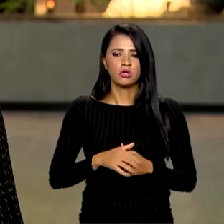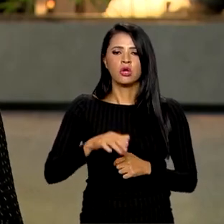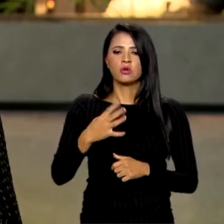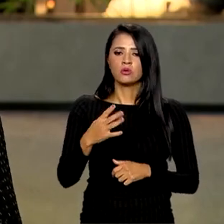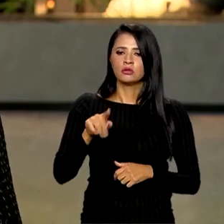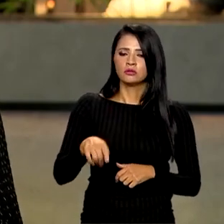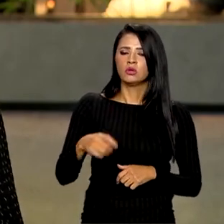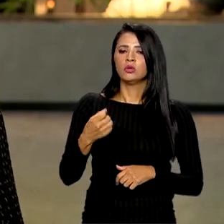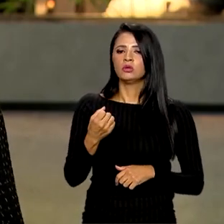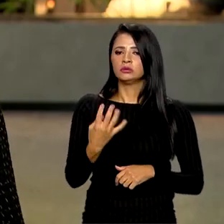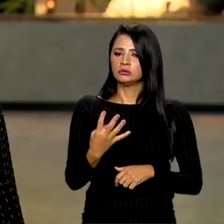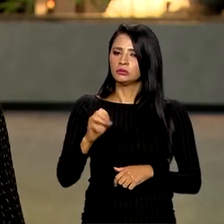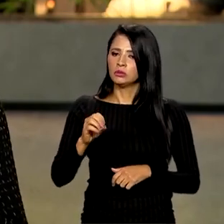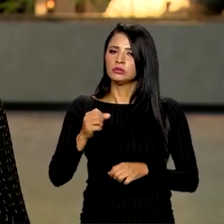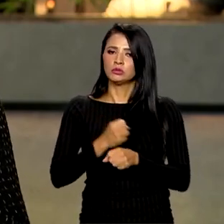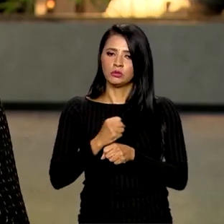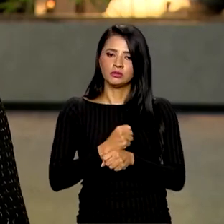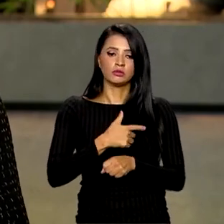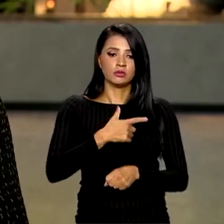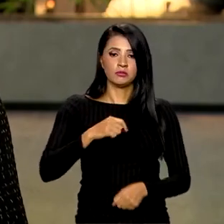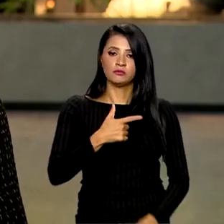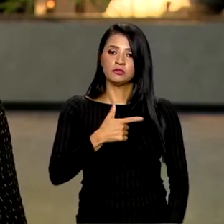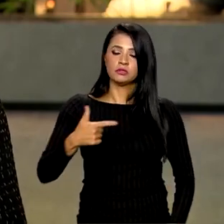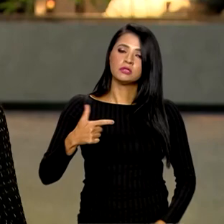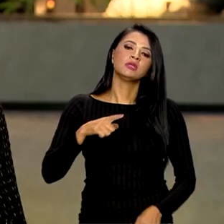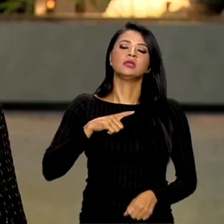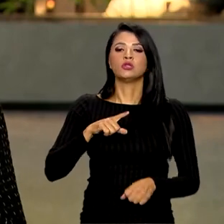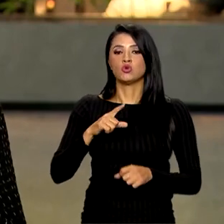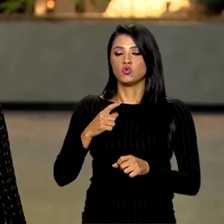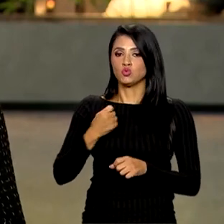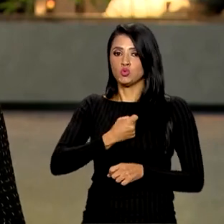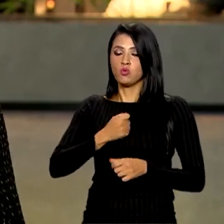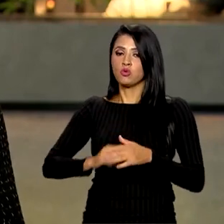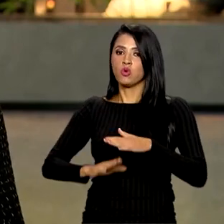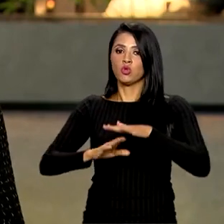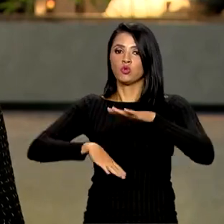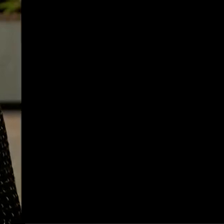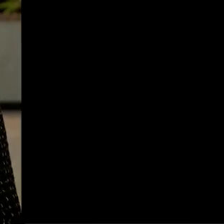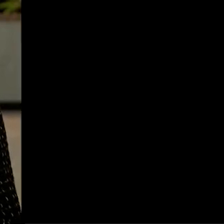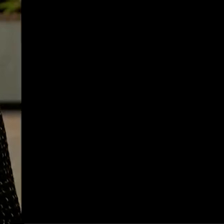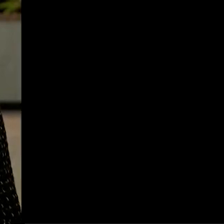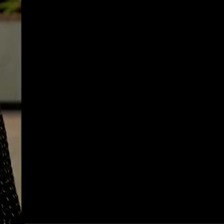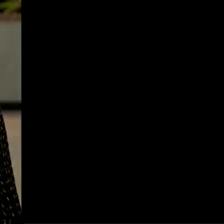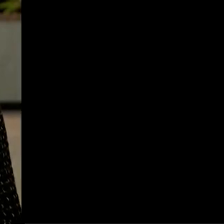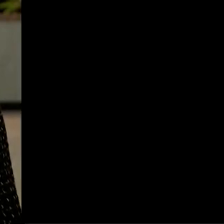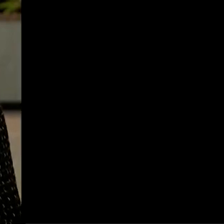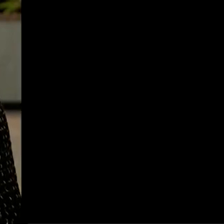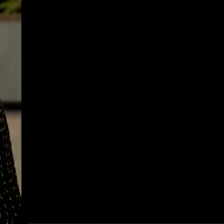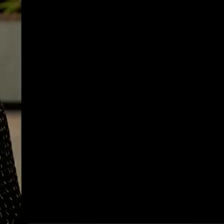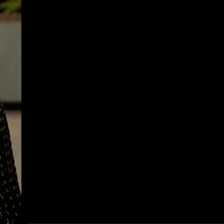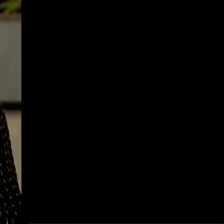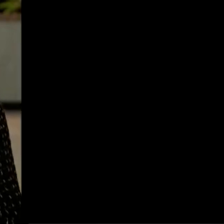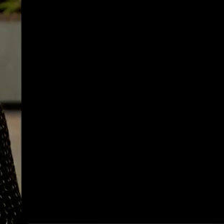% agora para 2023, um número bem próximo do teto da meta definido para este ano, que é 4